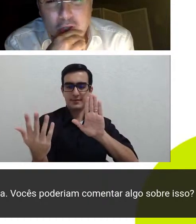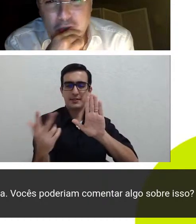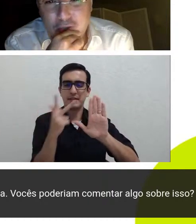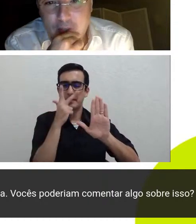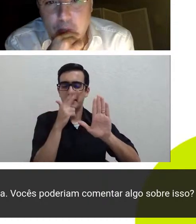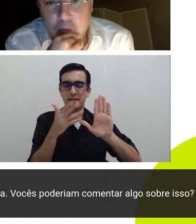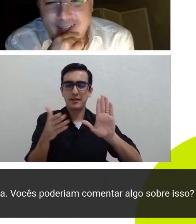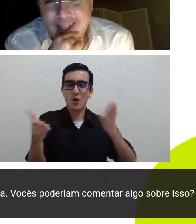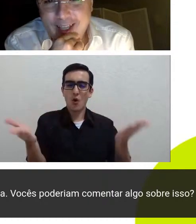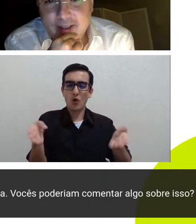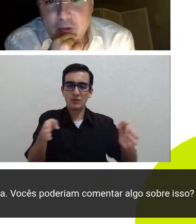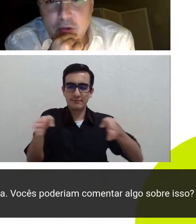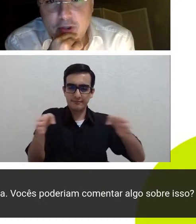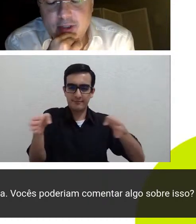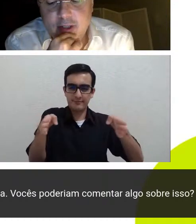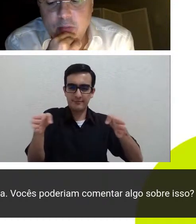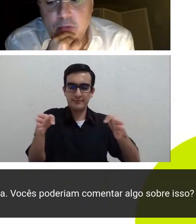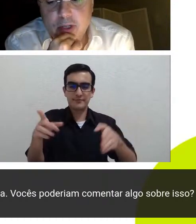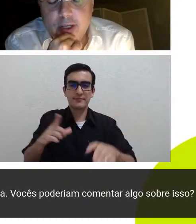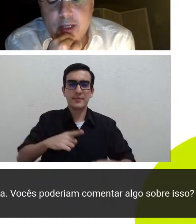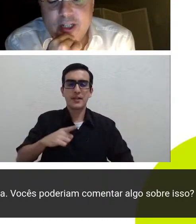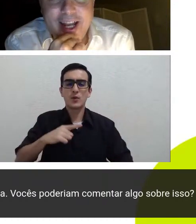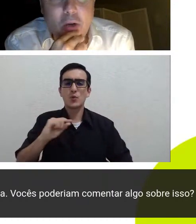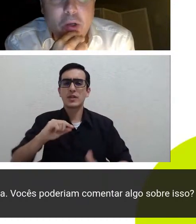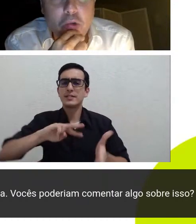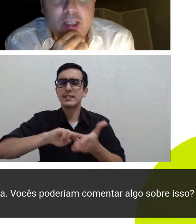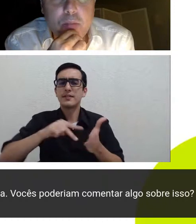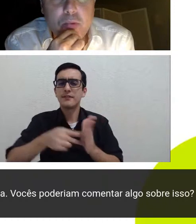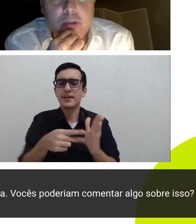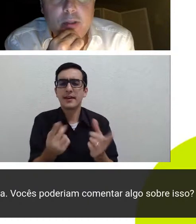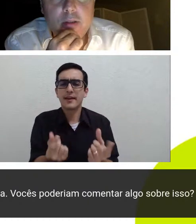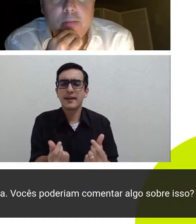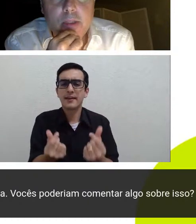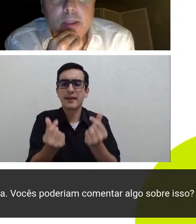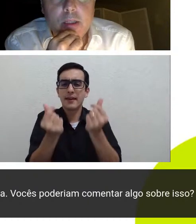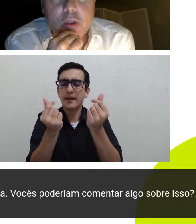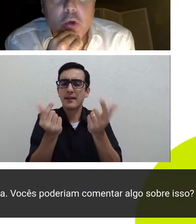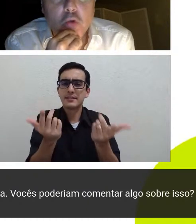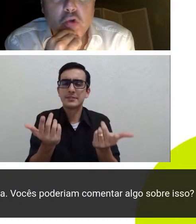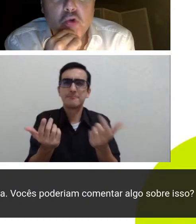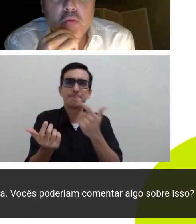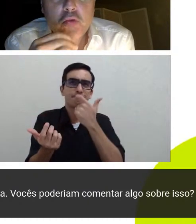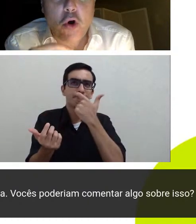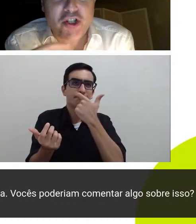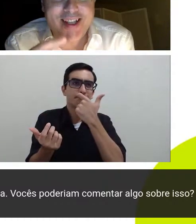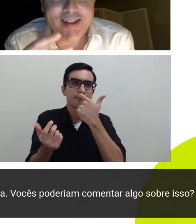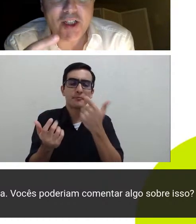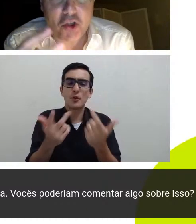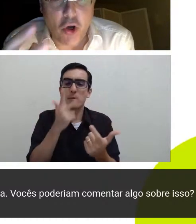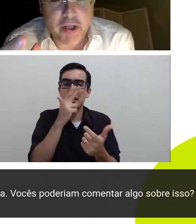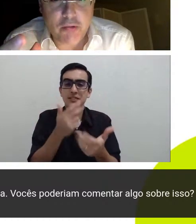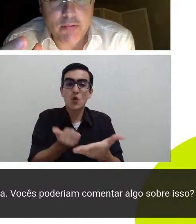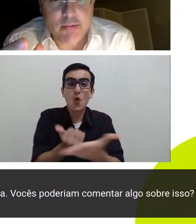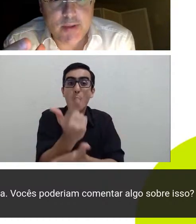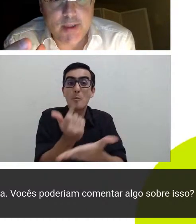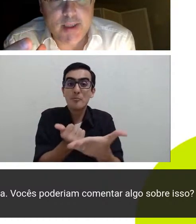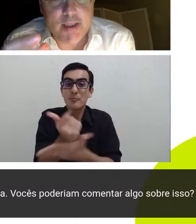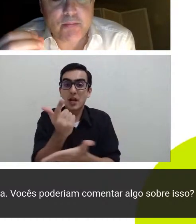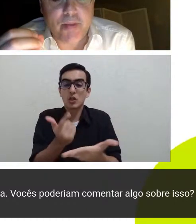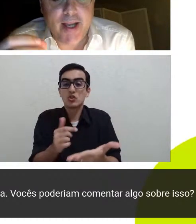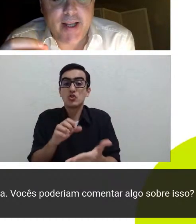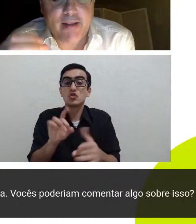o nosso tempo e a riqueza no nosso tempo já não é o tipo de consumo ostentatório